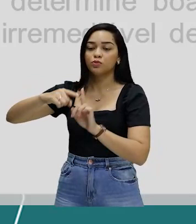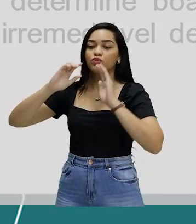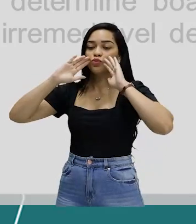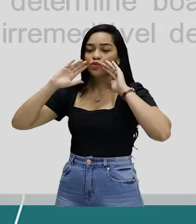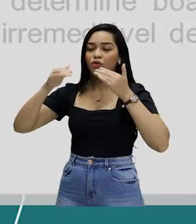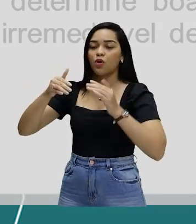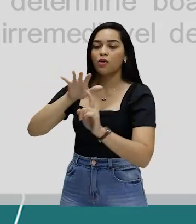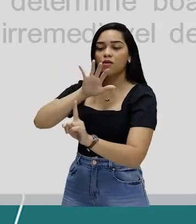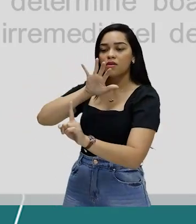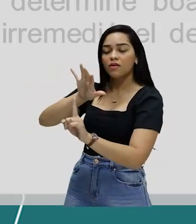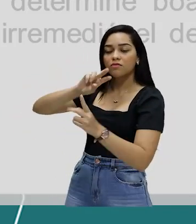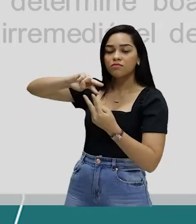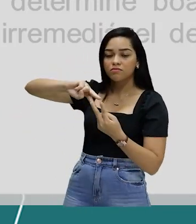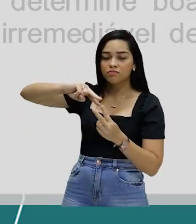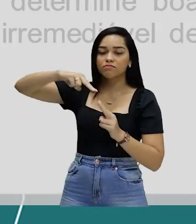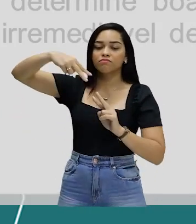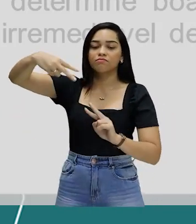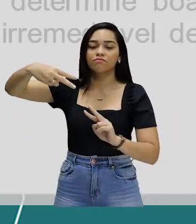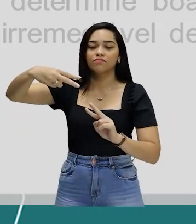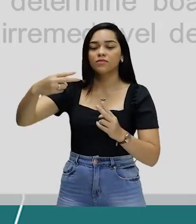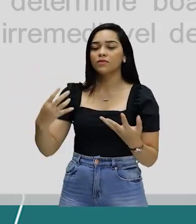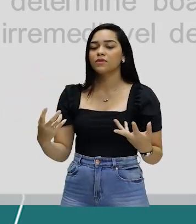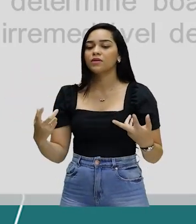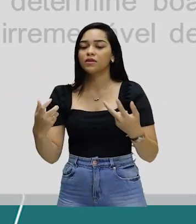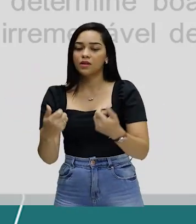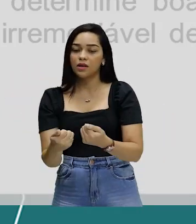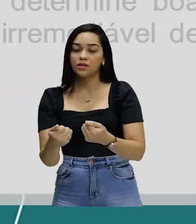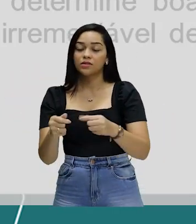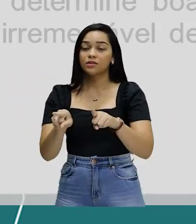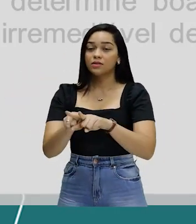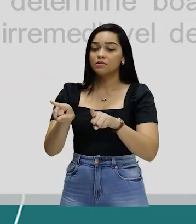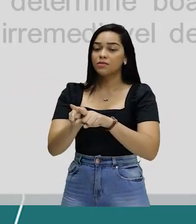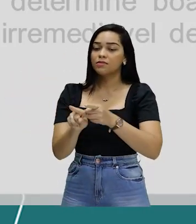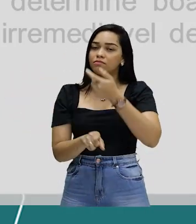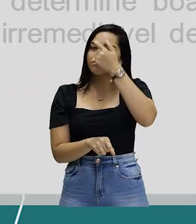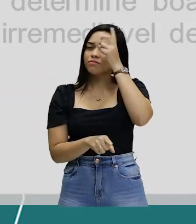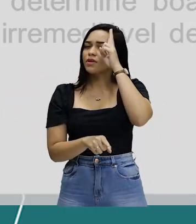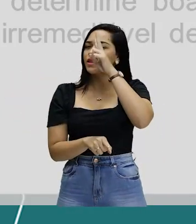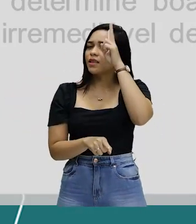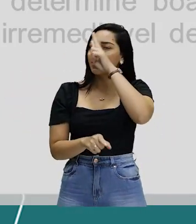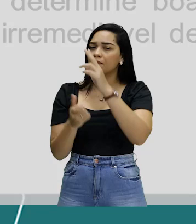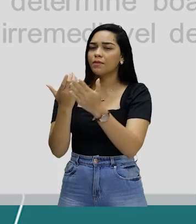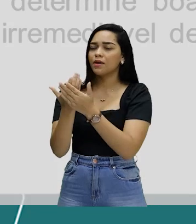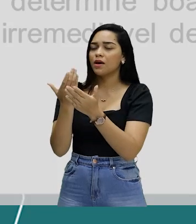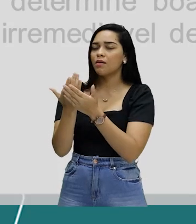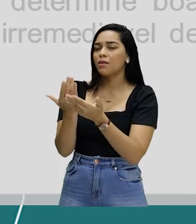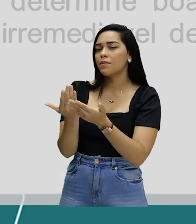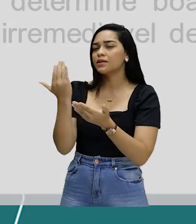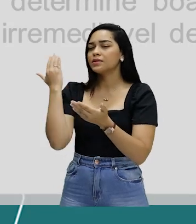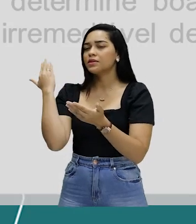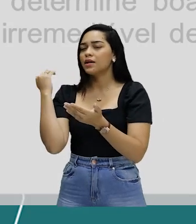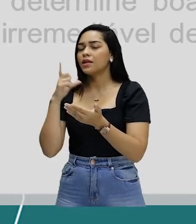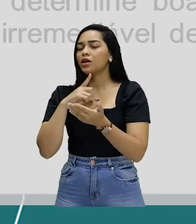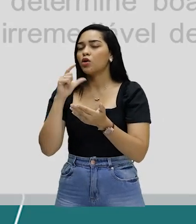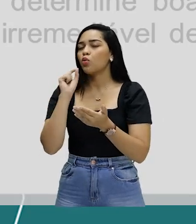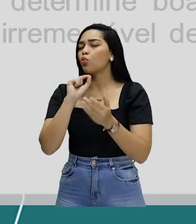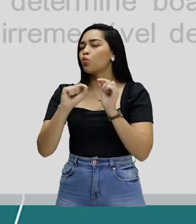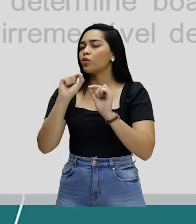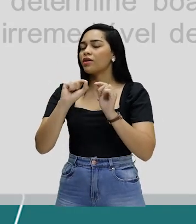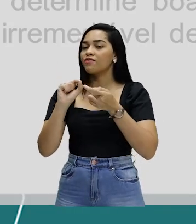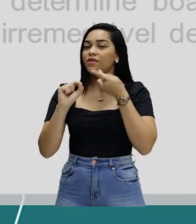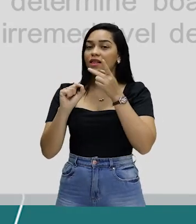enfatiza a influência da genética nas habilidades. Lembra que na aula anterior eu falei para você que